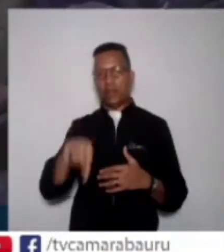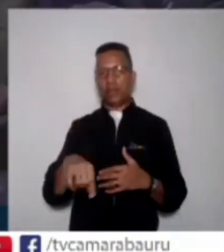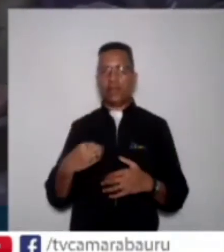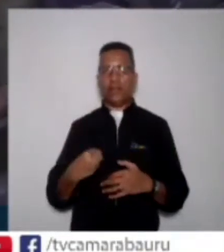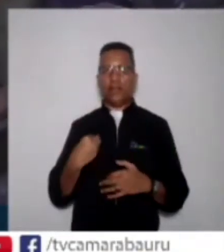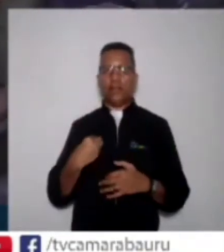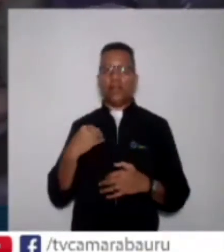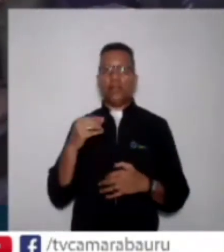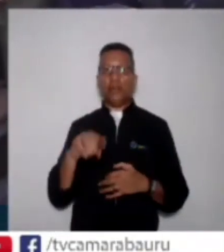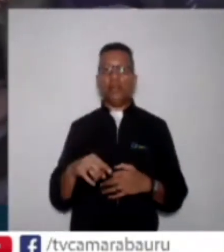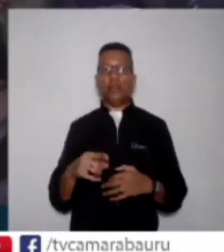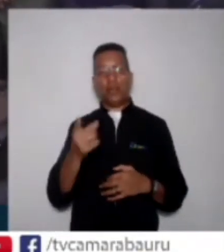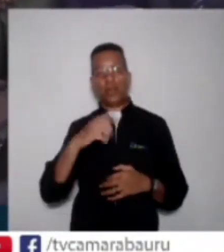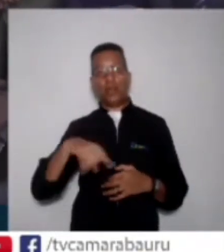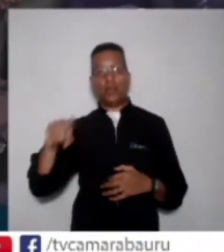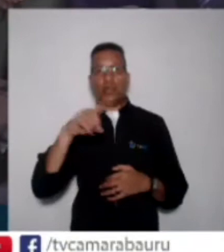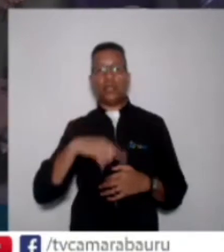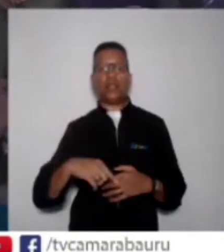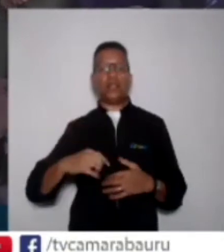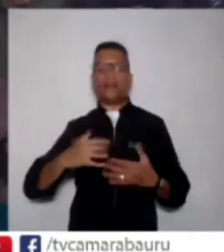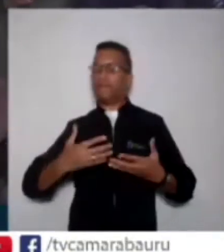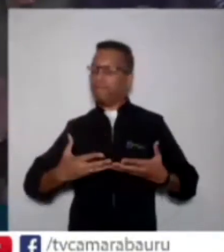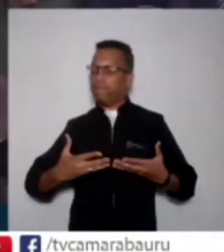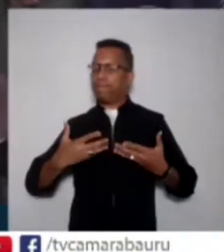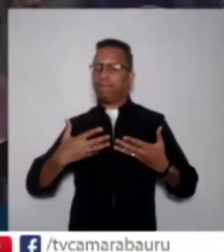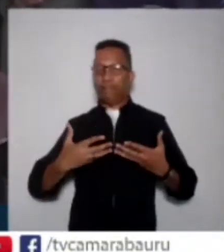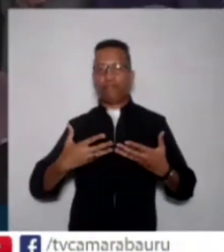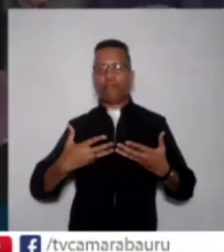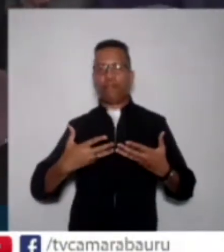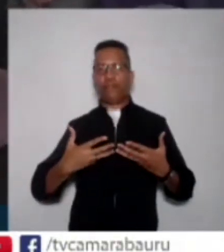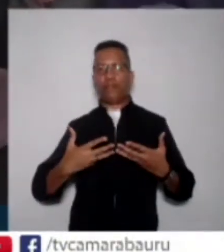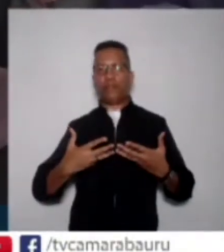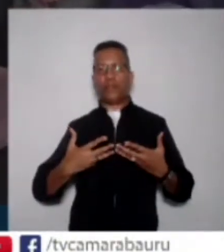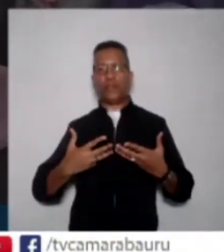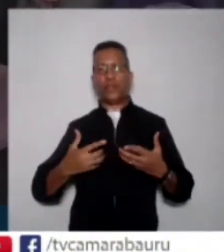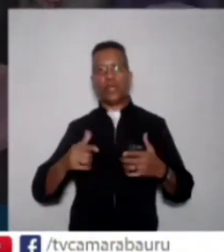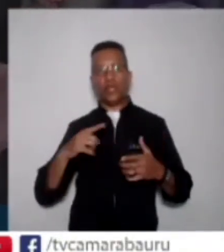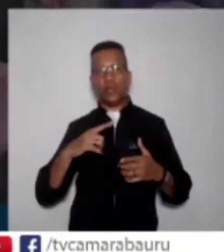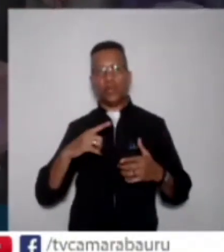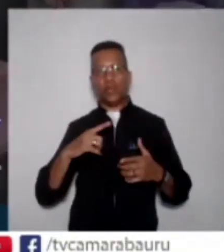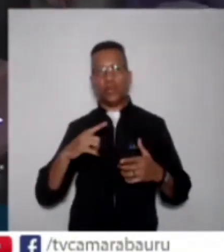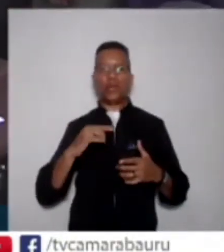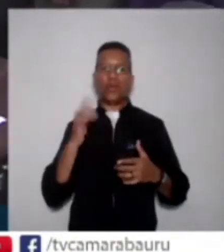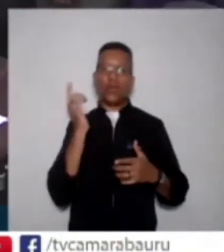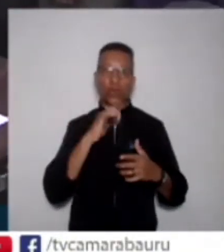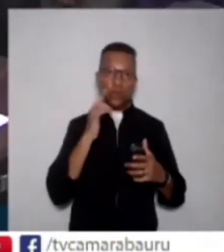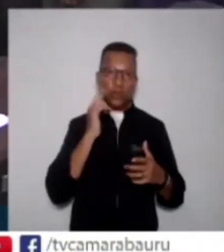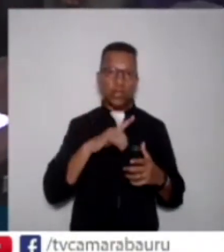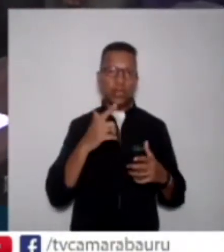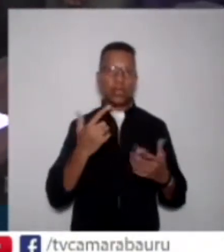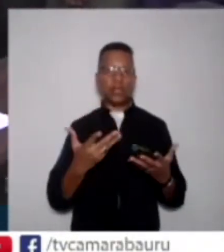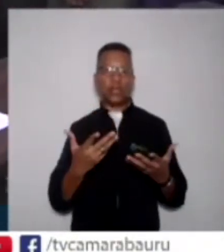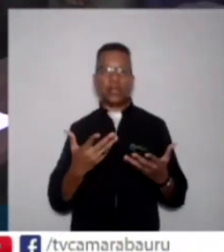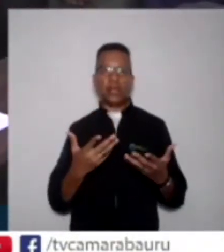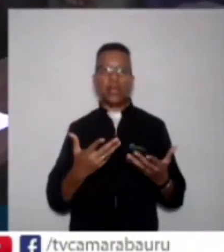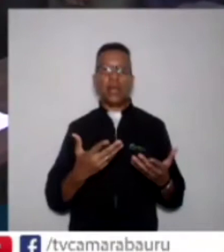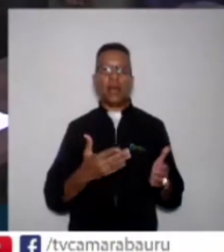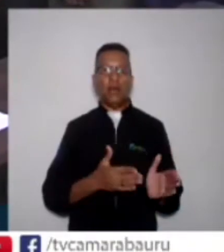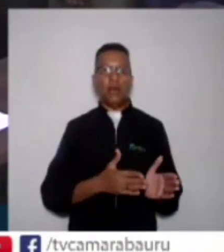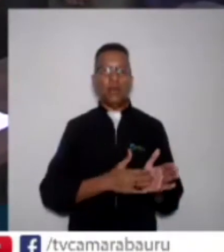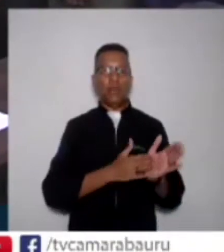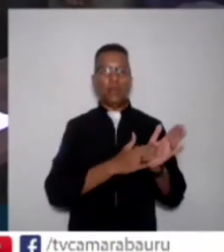Para nós é gratificante quando a gente tem a oportunidade de homenagear uma empresa